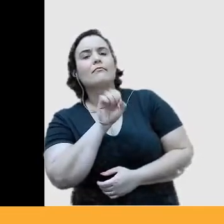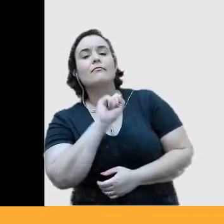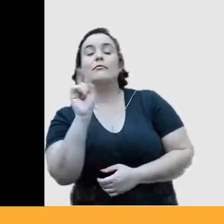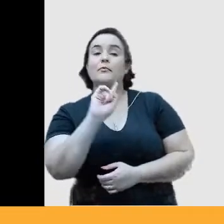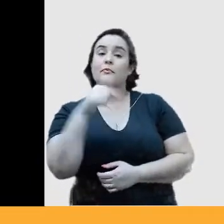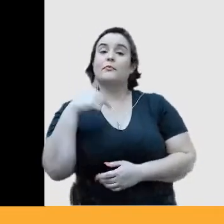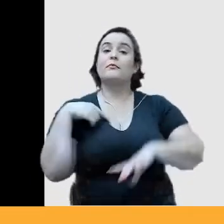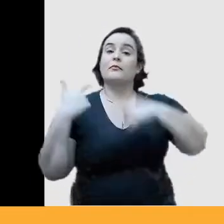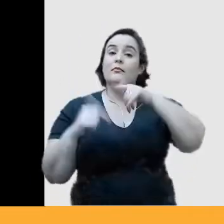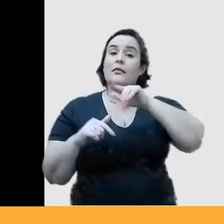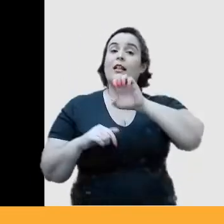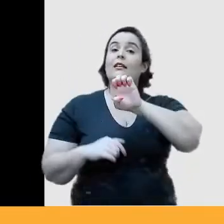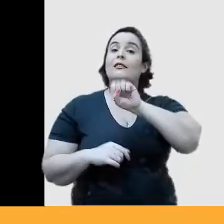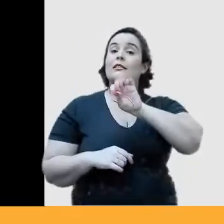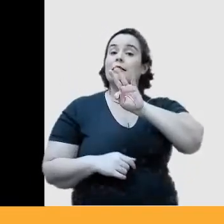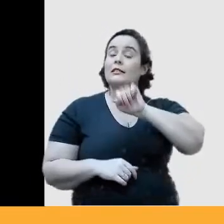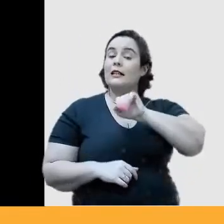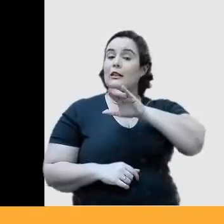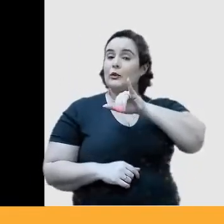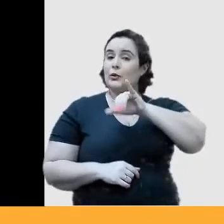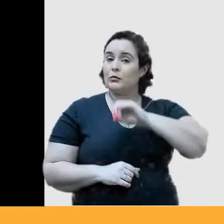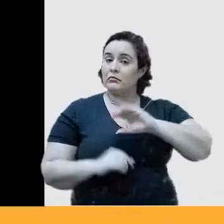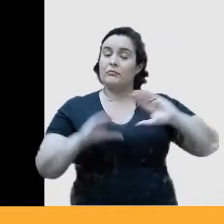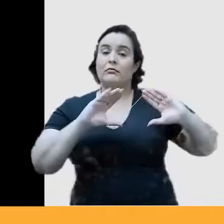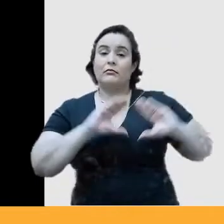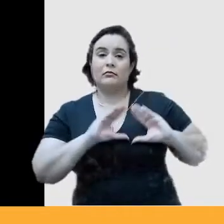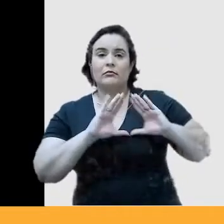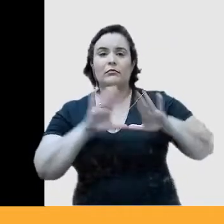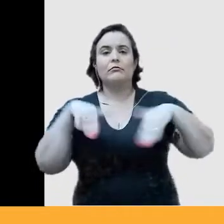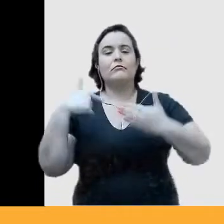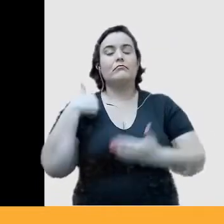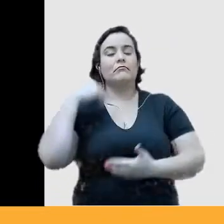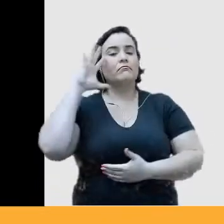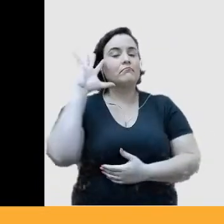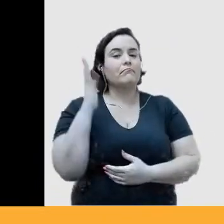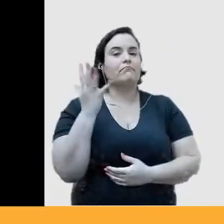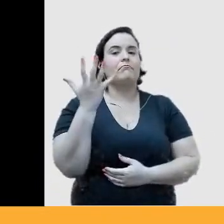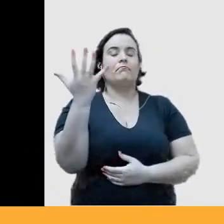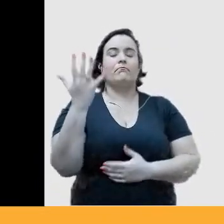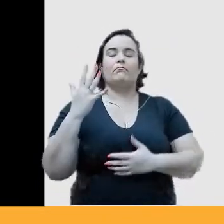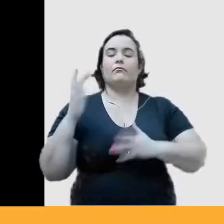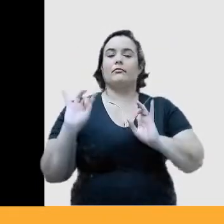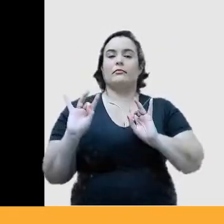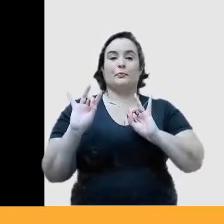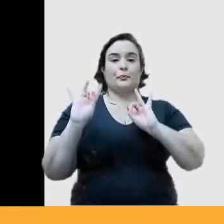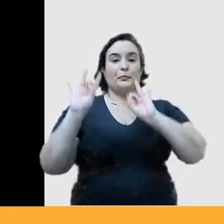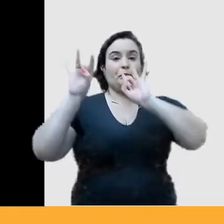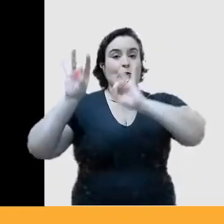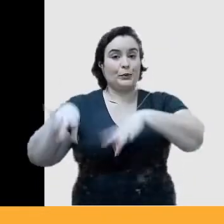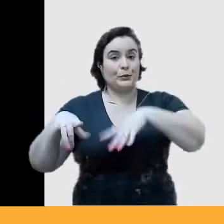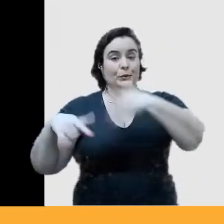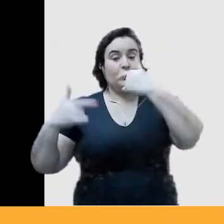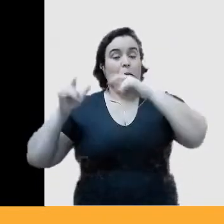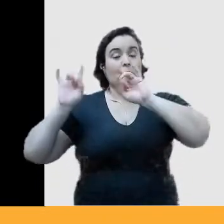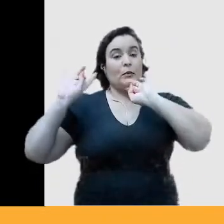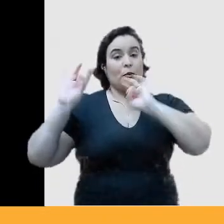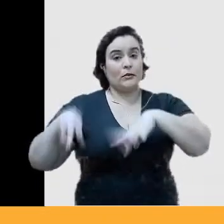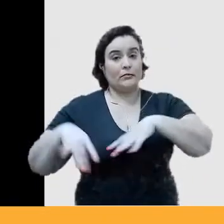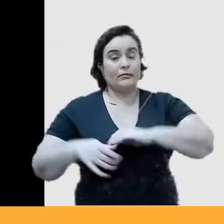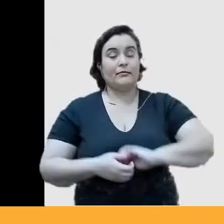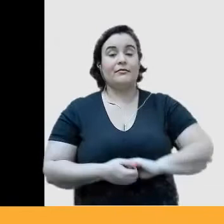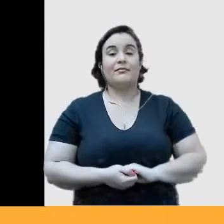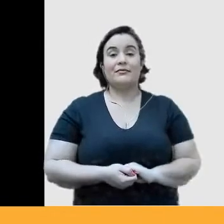estar e, de repente, eu descobri, eu resolvi abandonar o emprego e montar